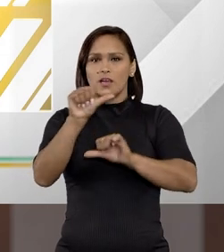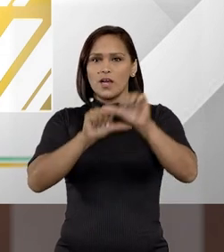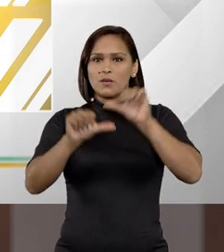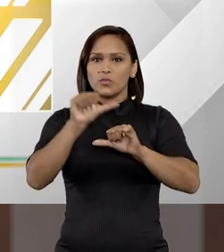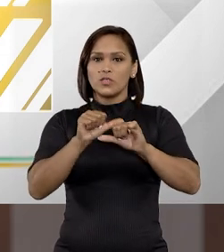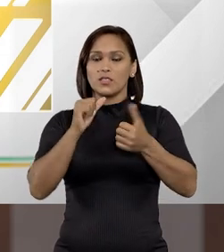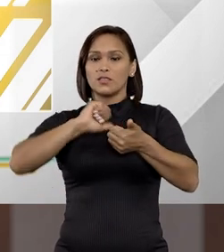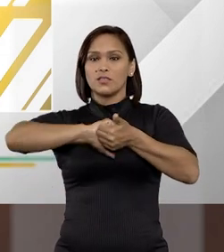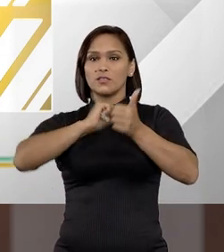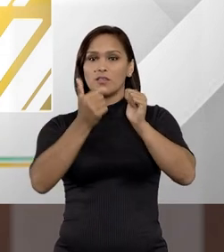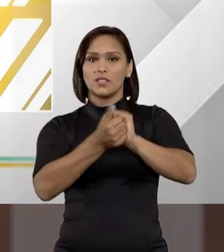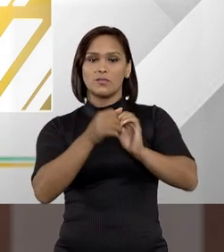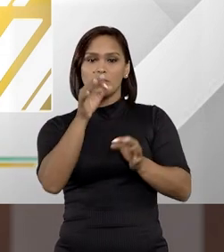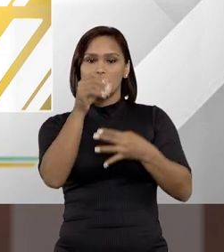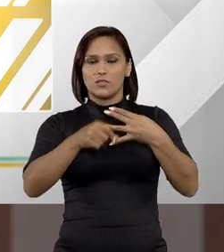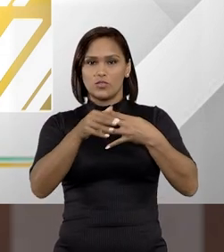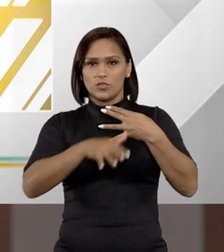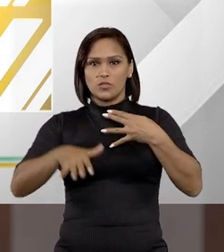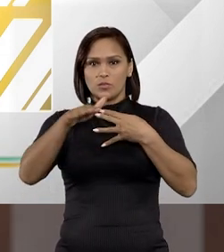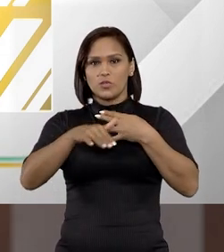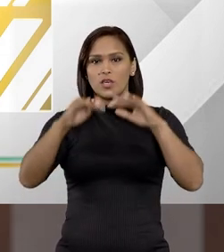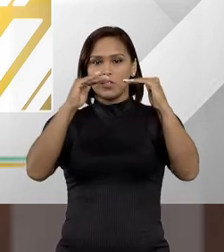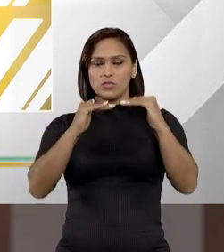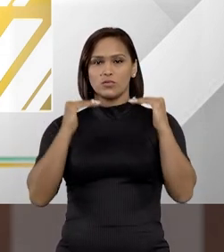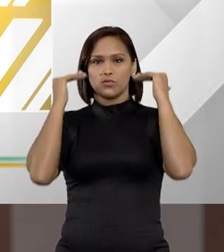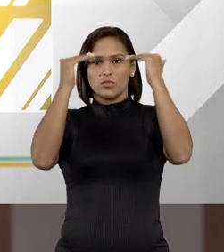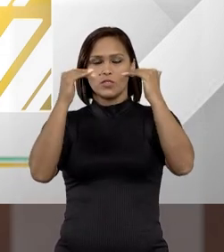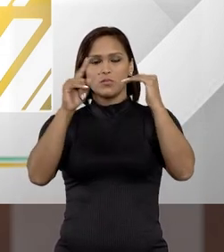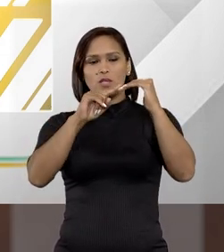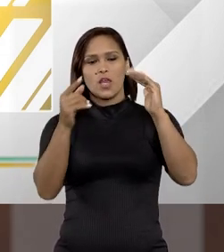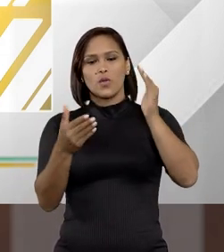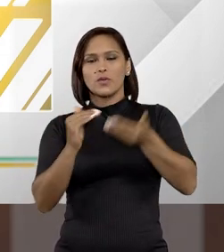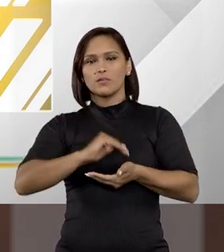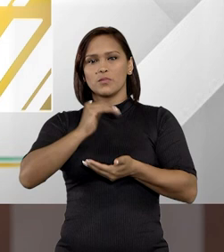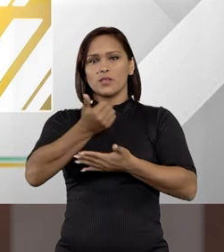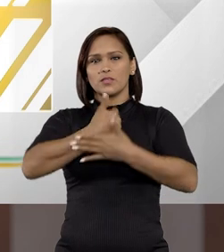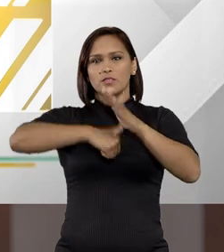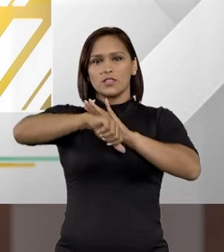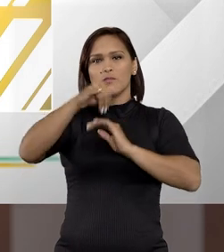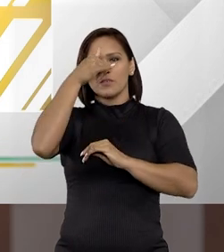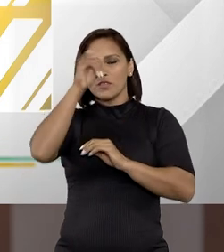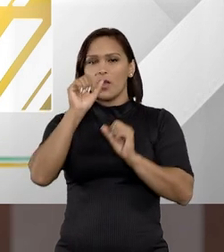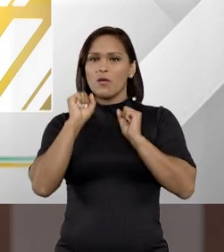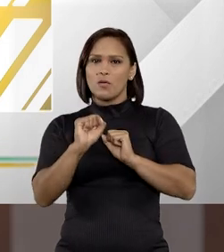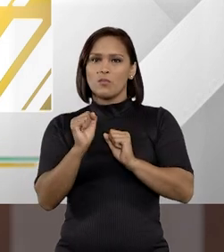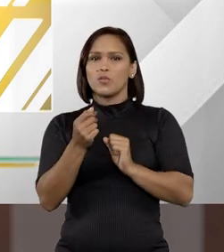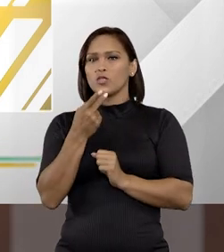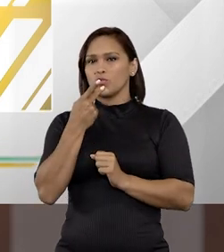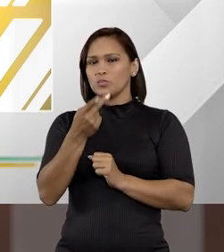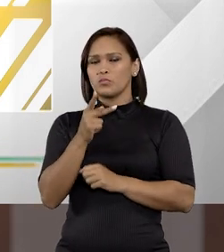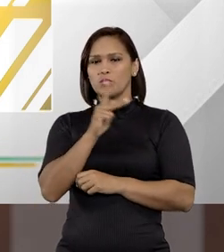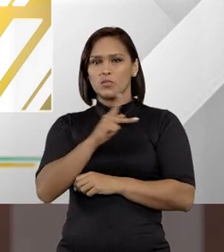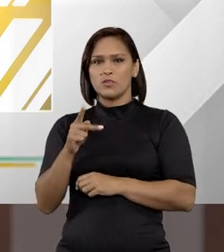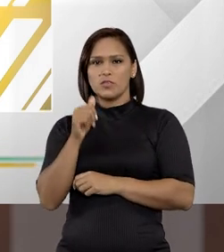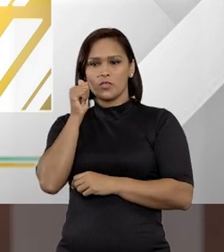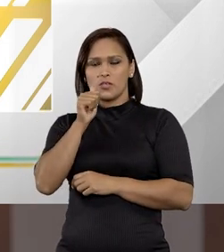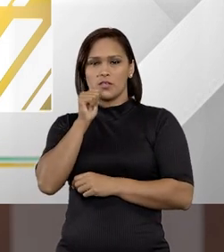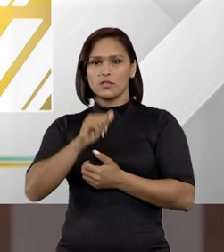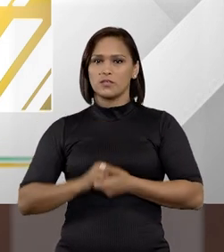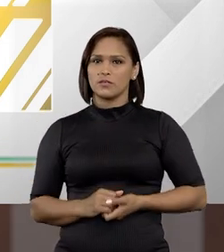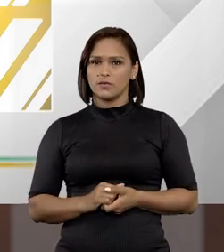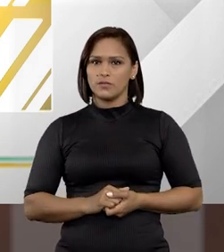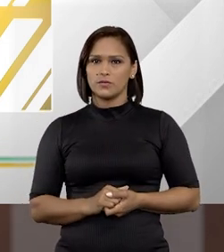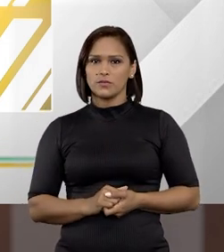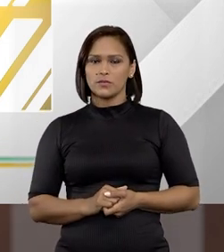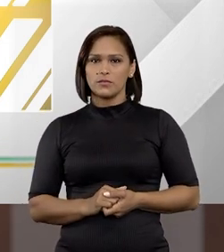mudança ou a adaptação da jurisprudência dos tribunais com esse pacote anti-crime? Pode começar, por favor, professora Ilana?